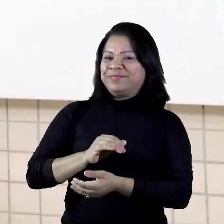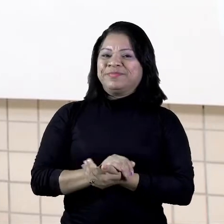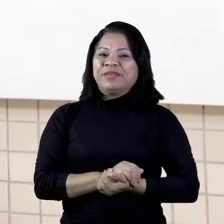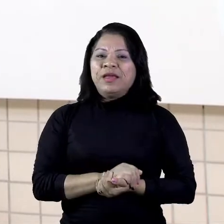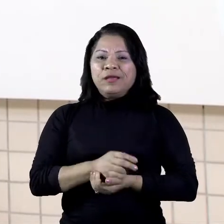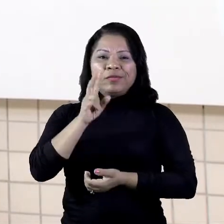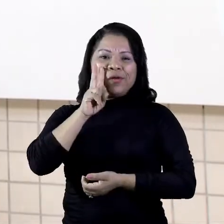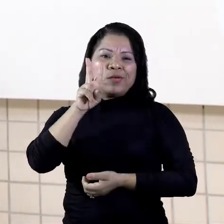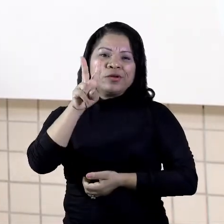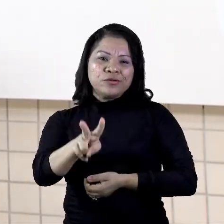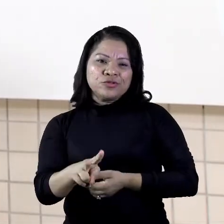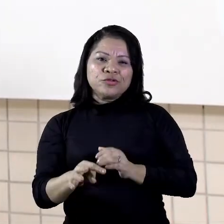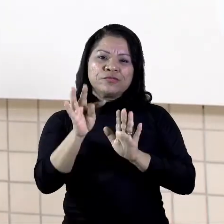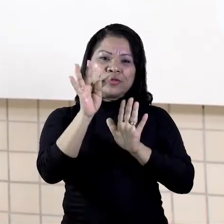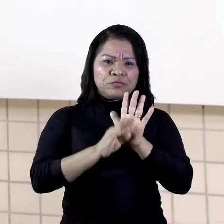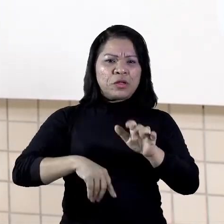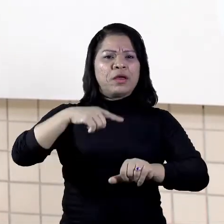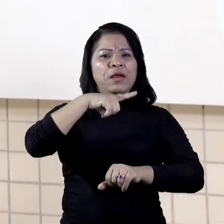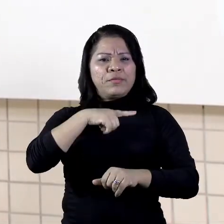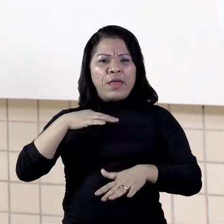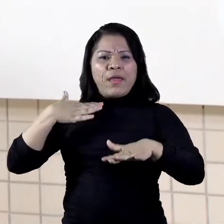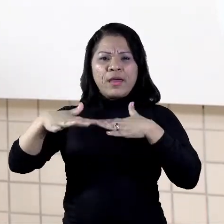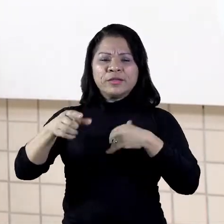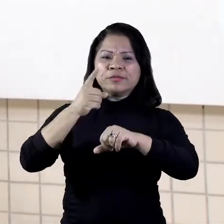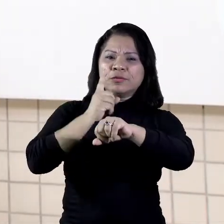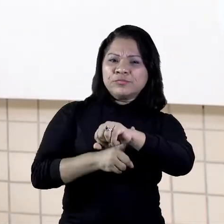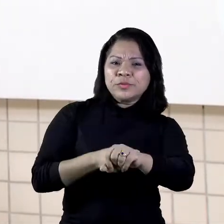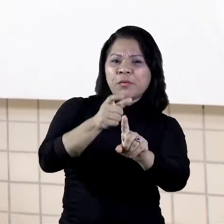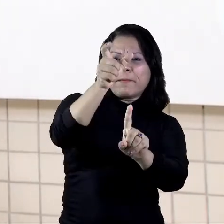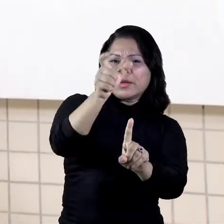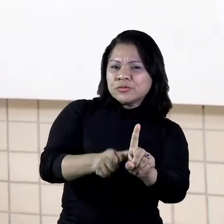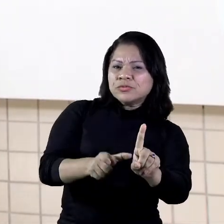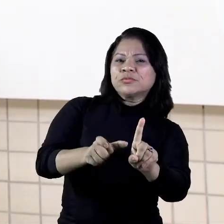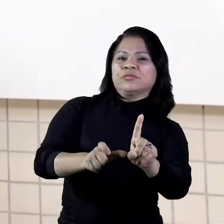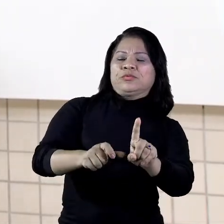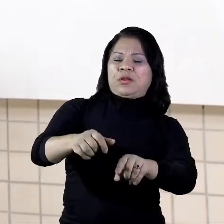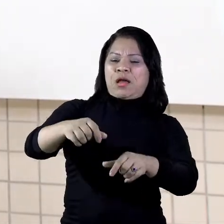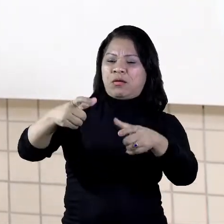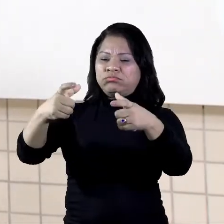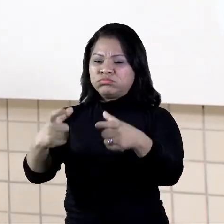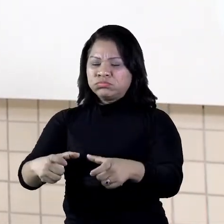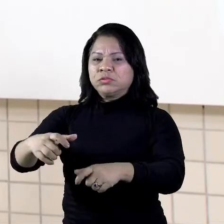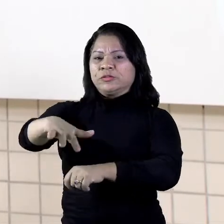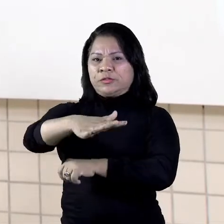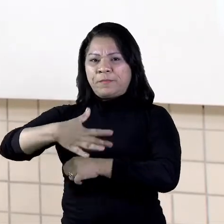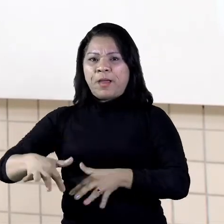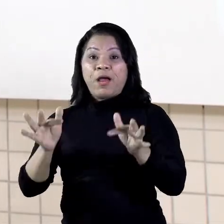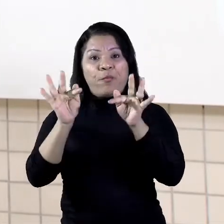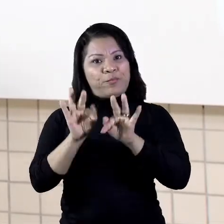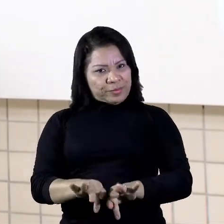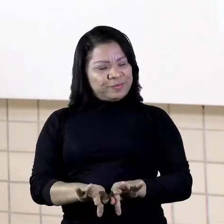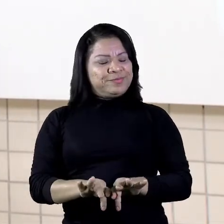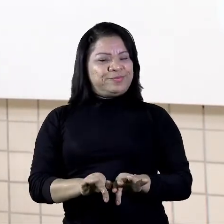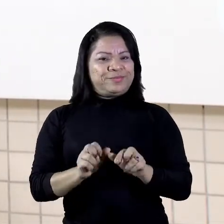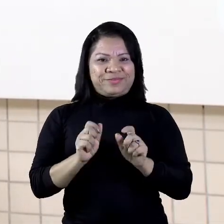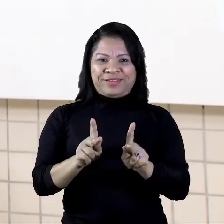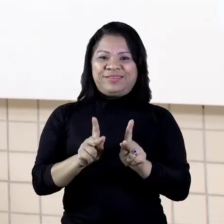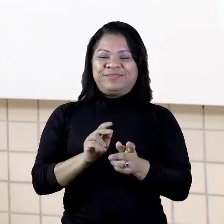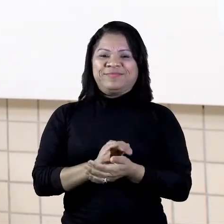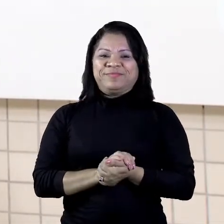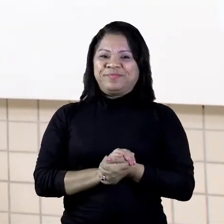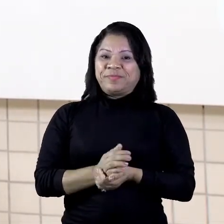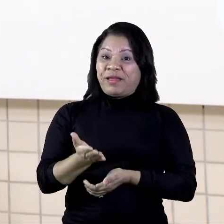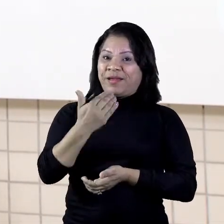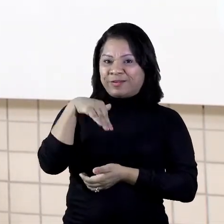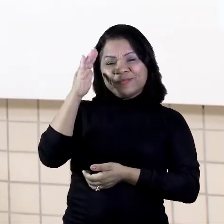dramático tem ação, tem tempo, personagens, espaço e tem a sua finalidade. Certo? Vamos entender